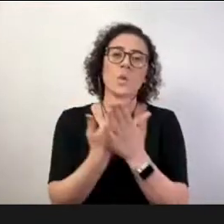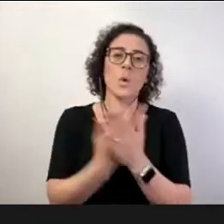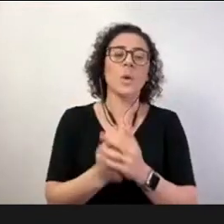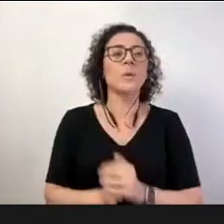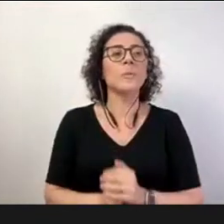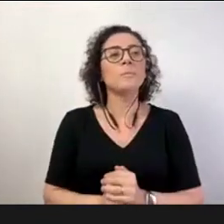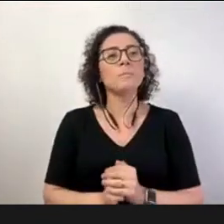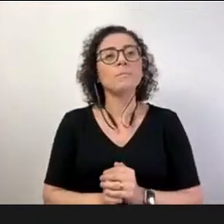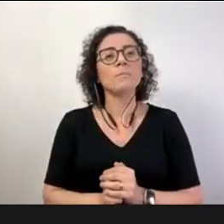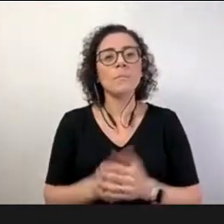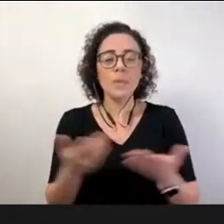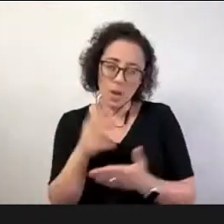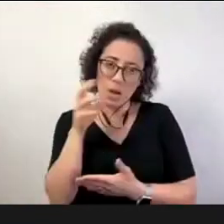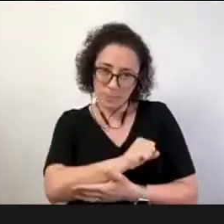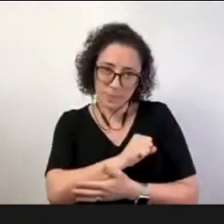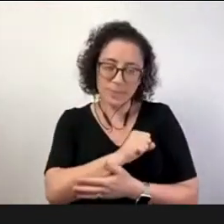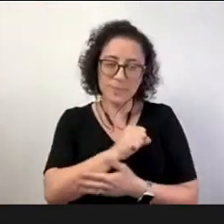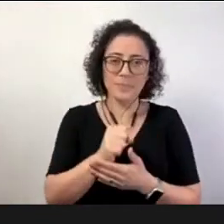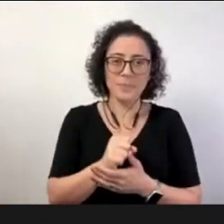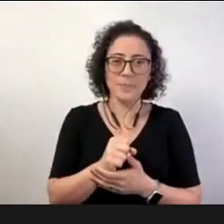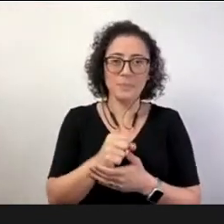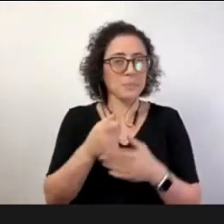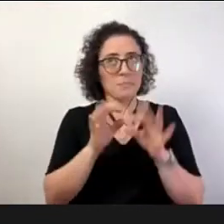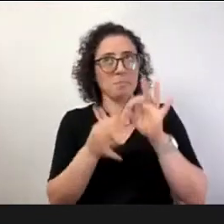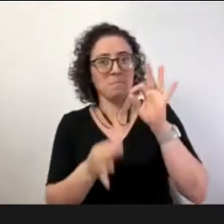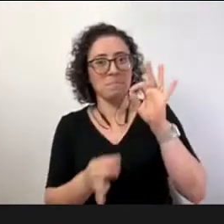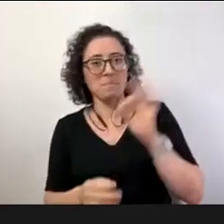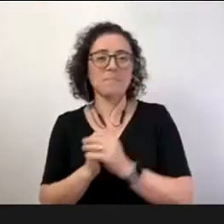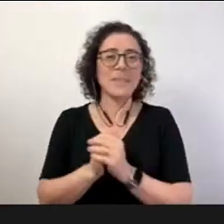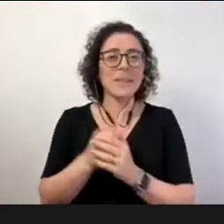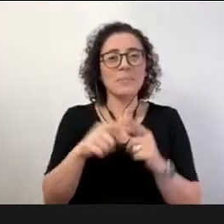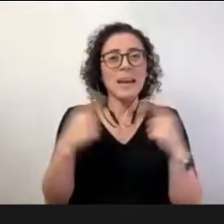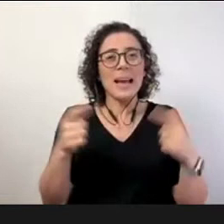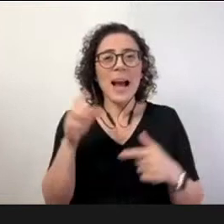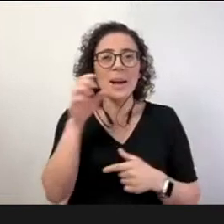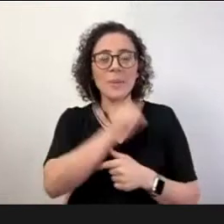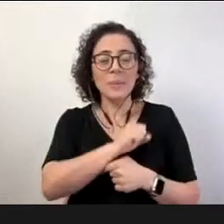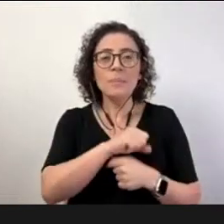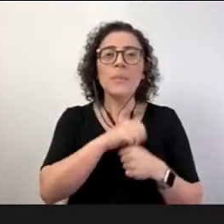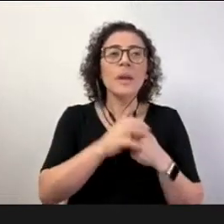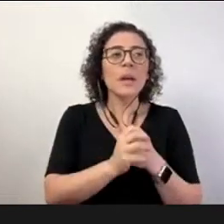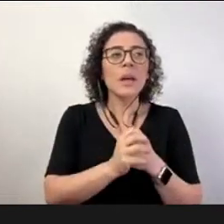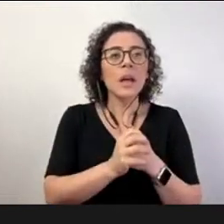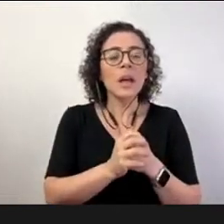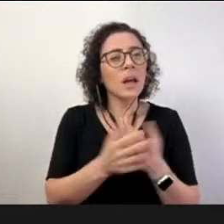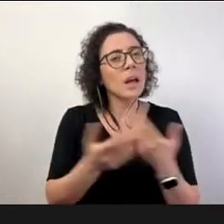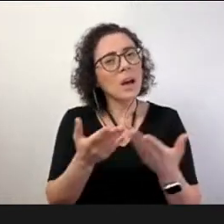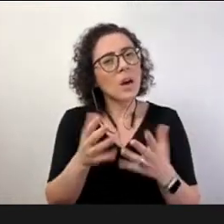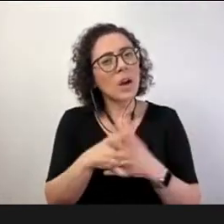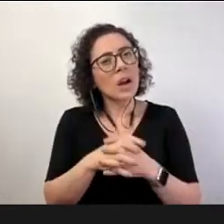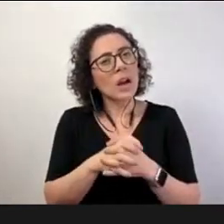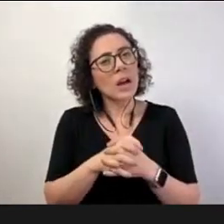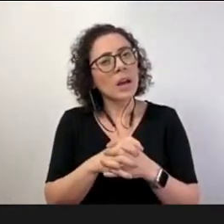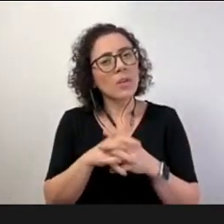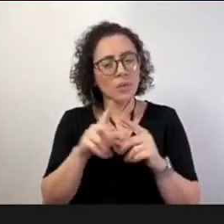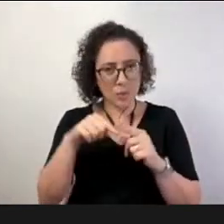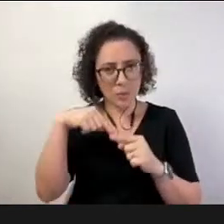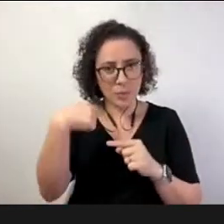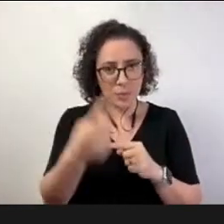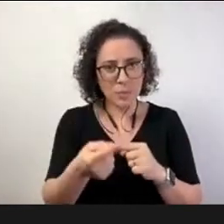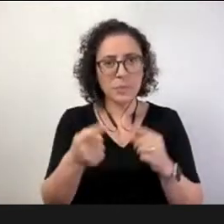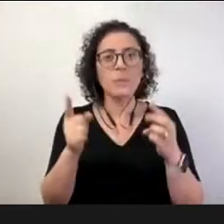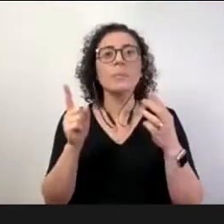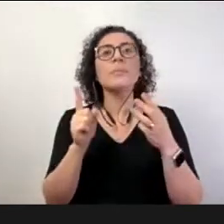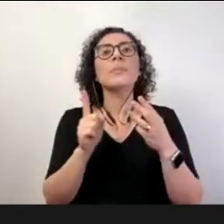muito brevemente estão a ver isto é tudo muito telegráfico mas passaria agora muito brevemente para a questão da formação